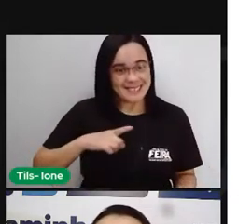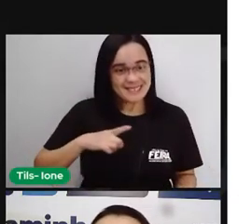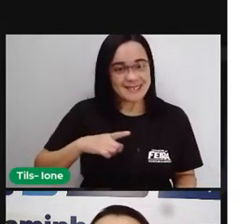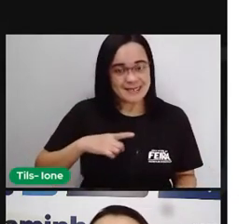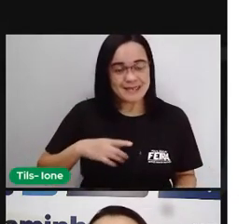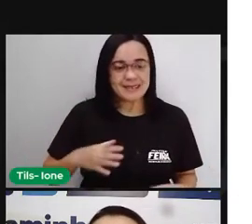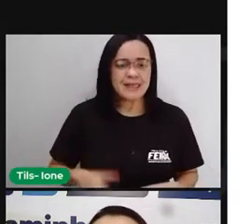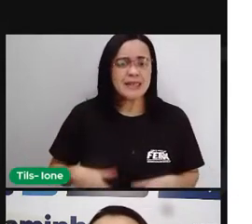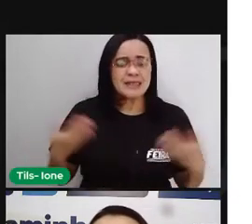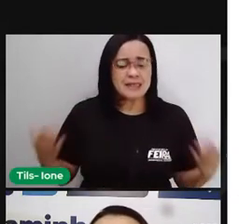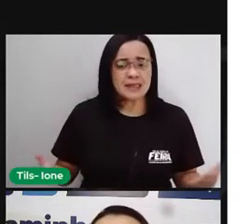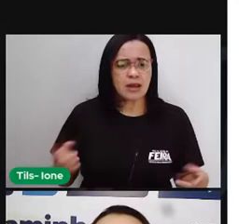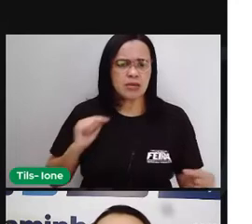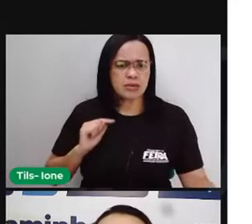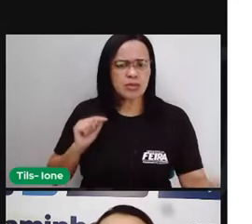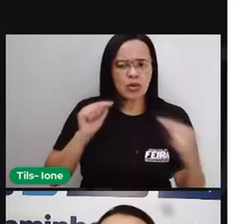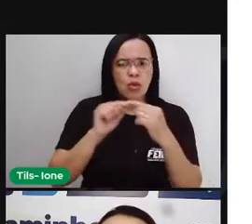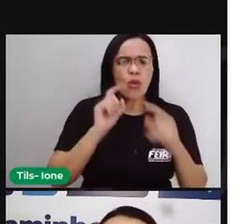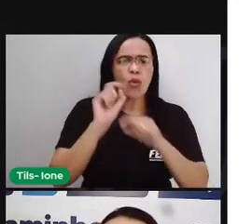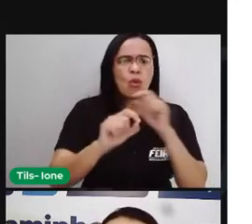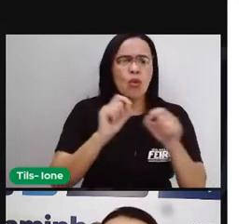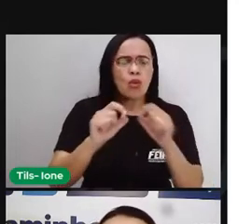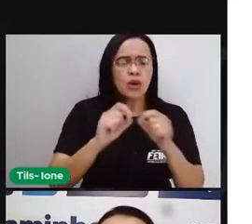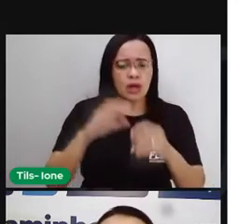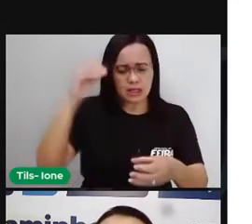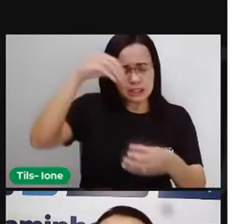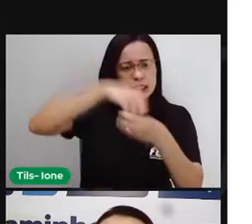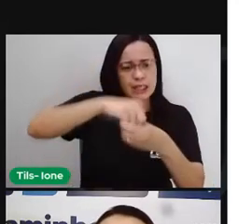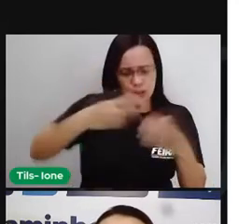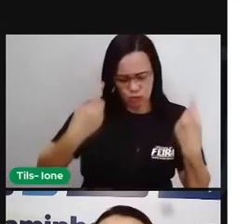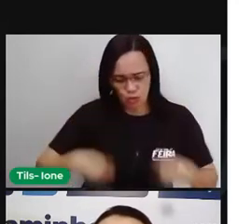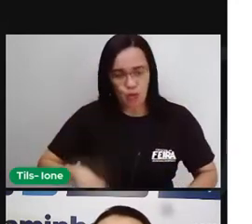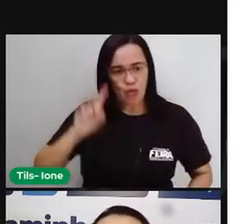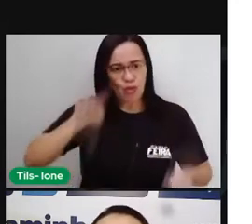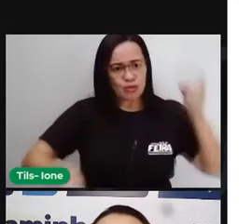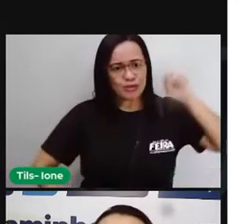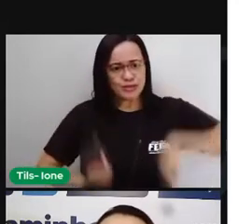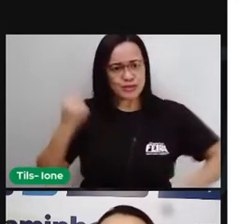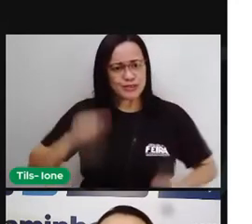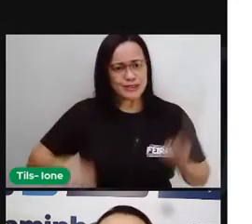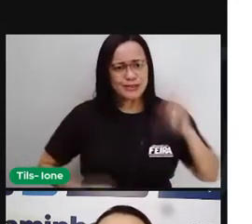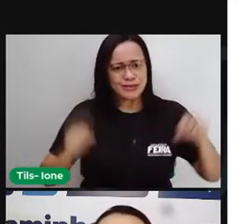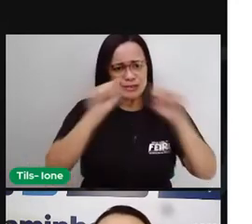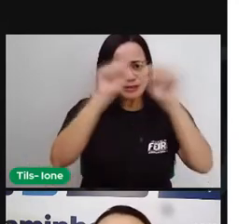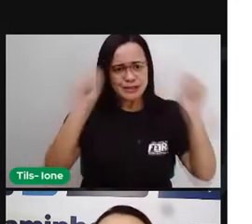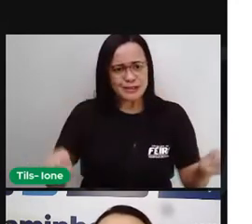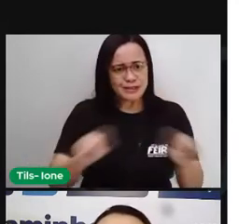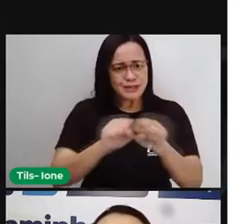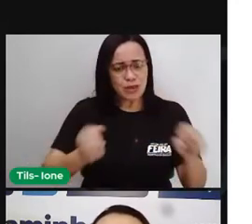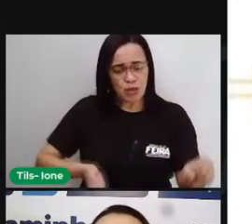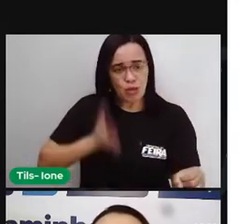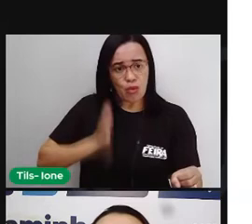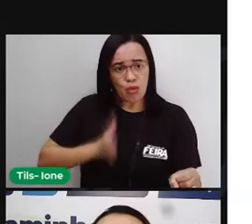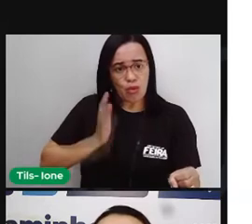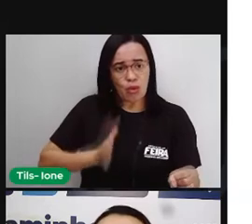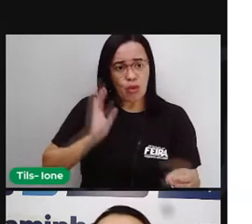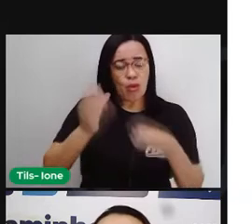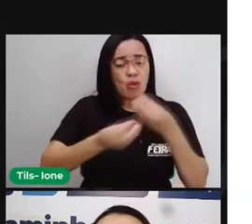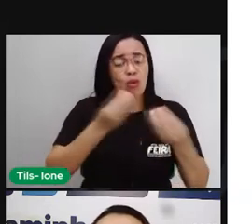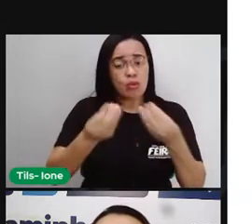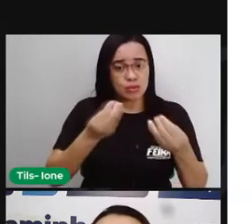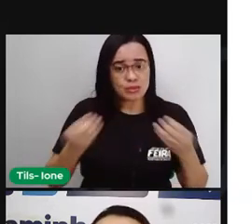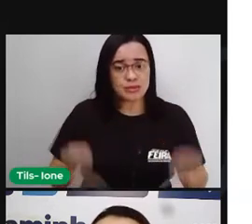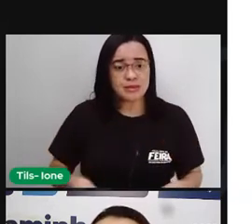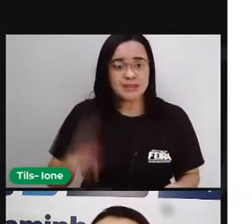identifica, né? Alguns órgãos, então, importantes aí no sistema circulatório ou sistema cardiovascular. Nós